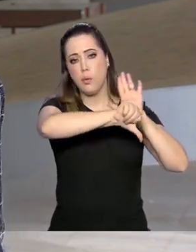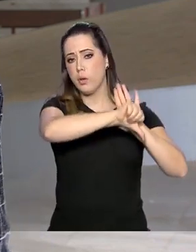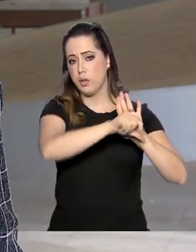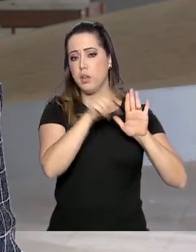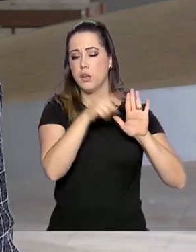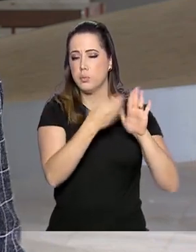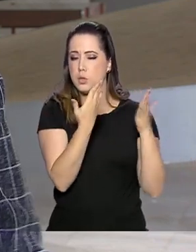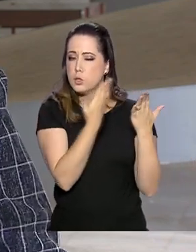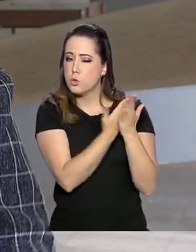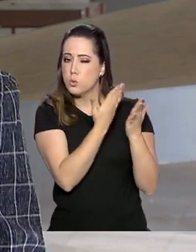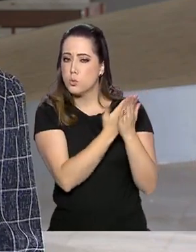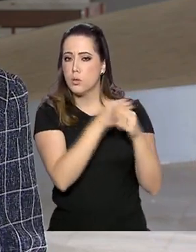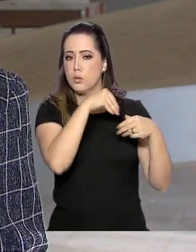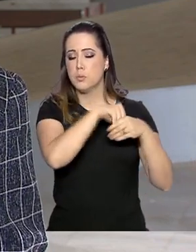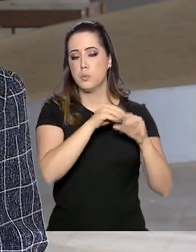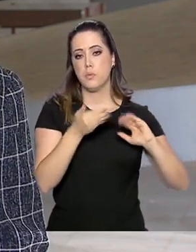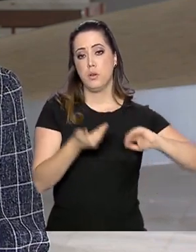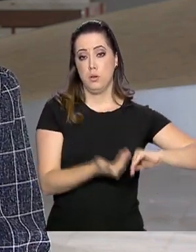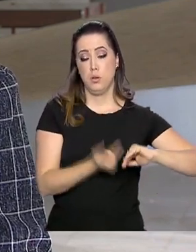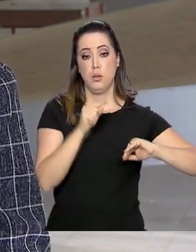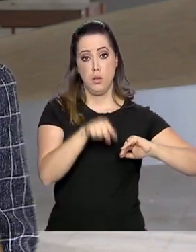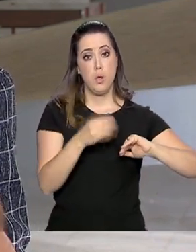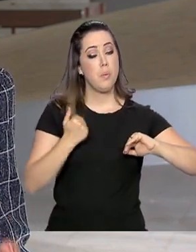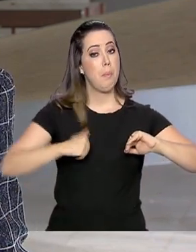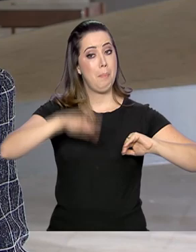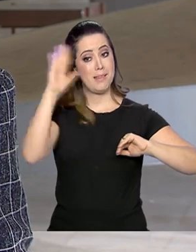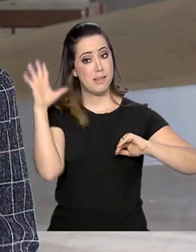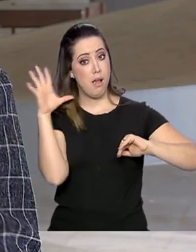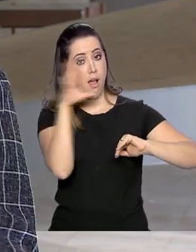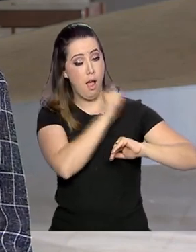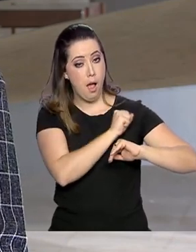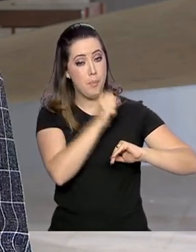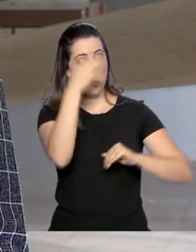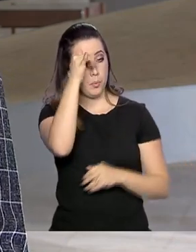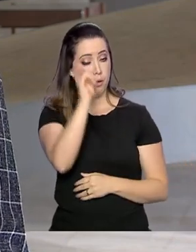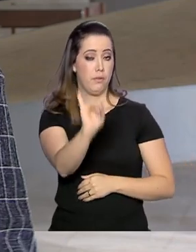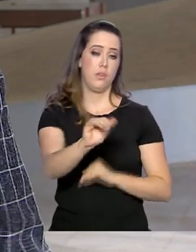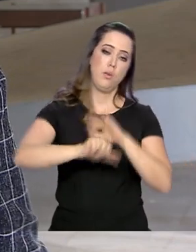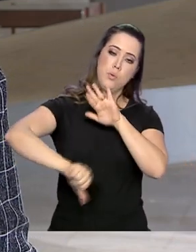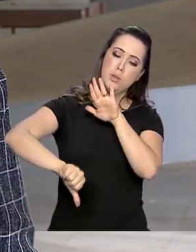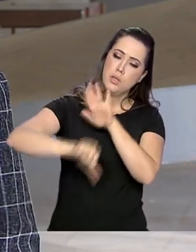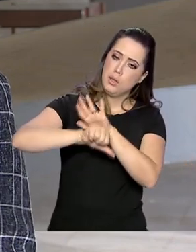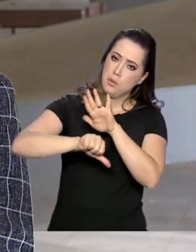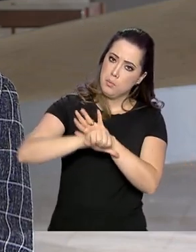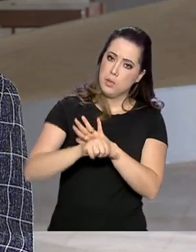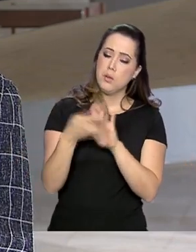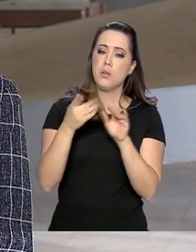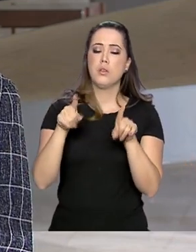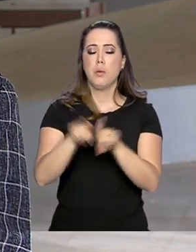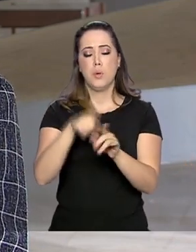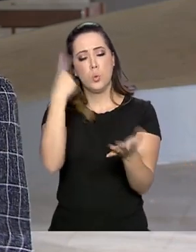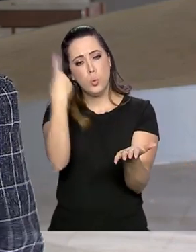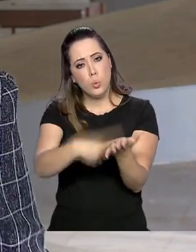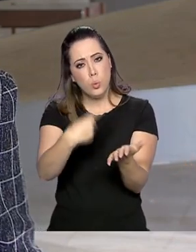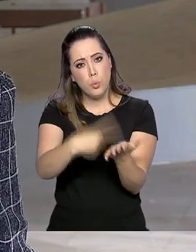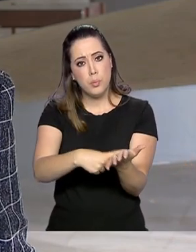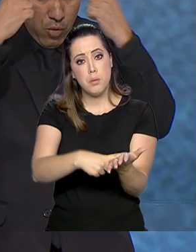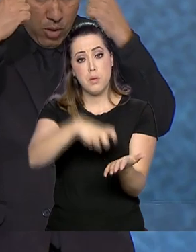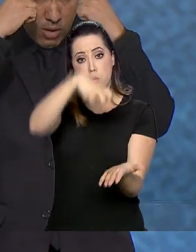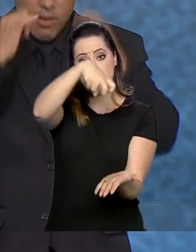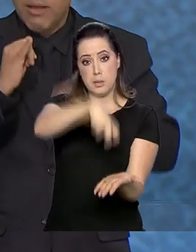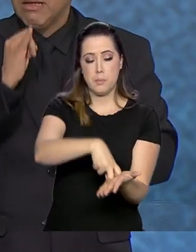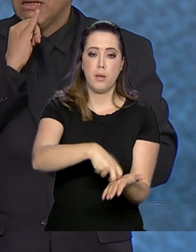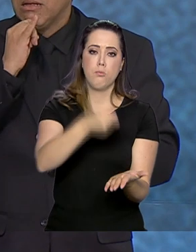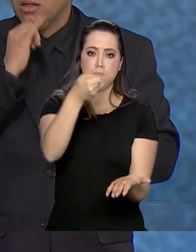Congresso Nacional. São medidas para garantir mais agilidade no combate à criminalidade e no cumprimento das penas.